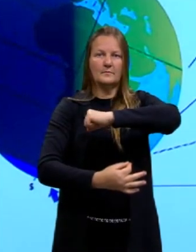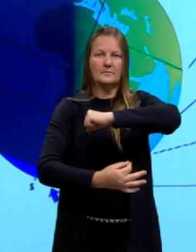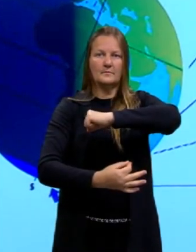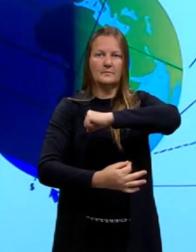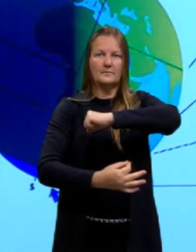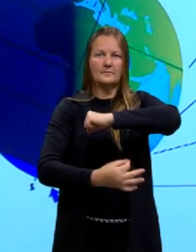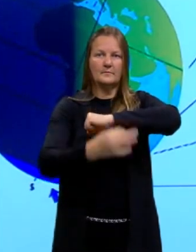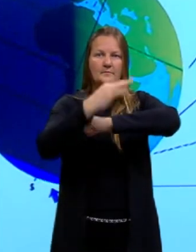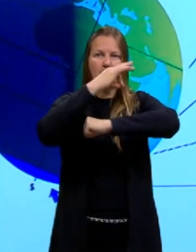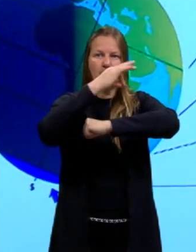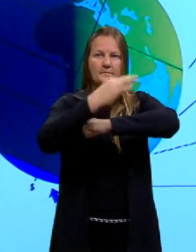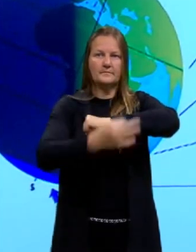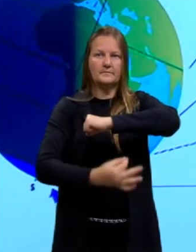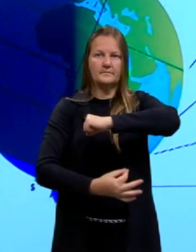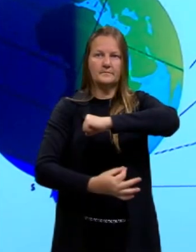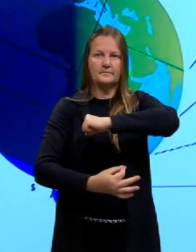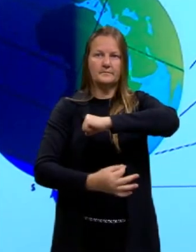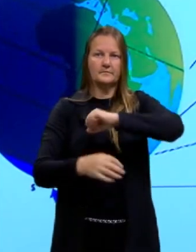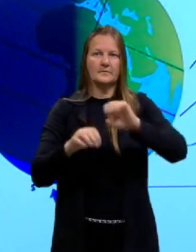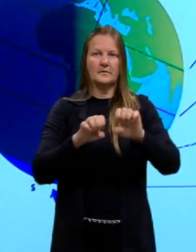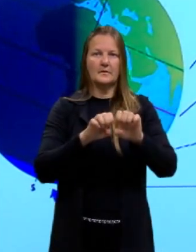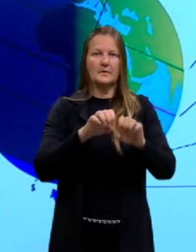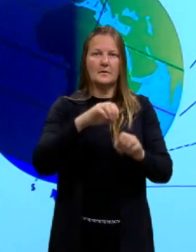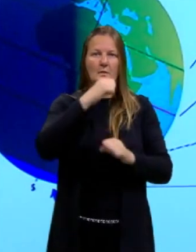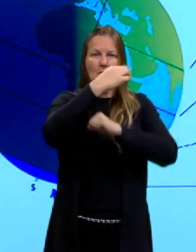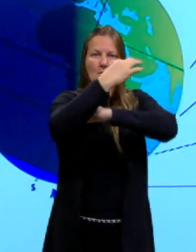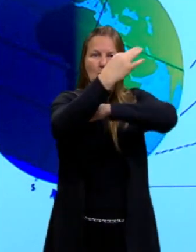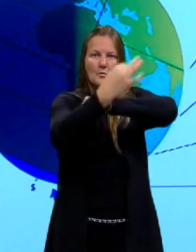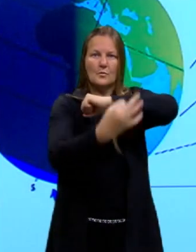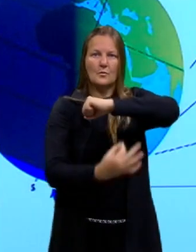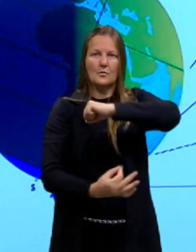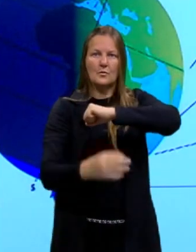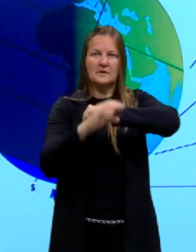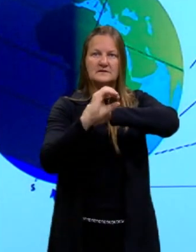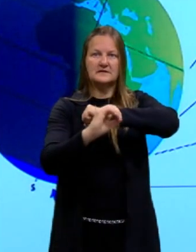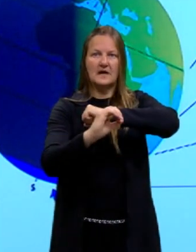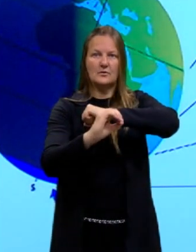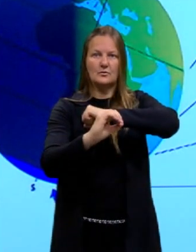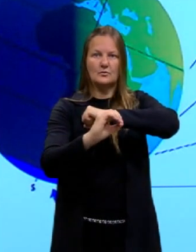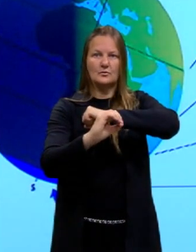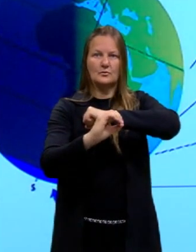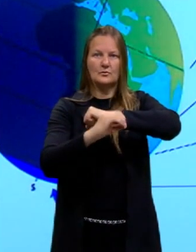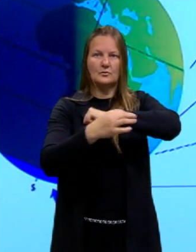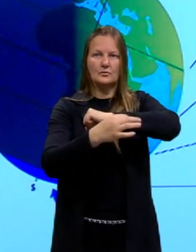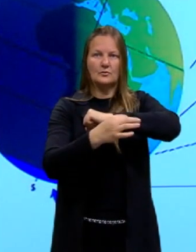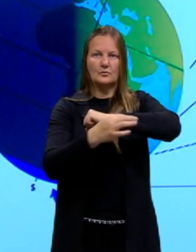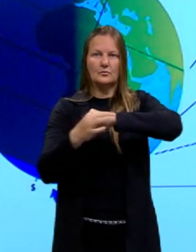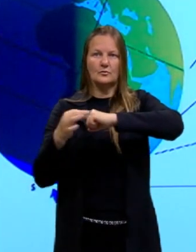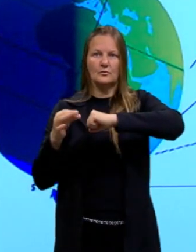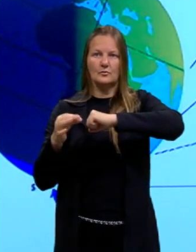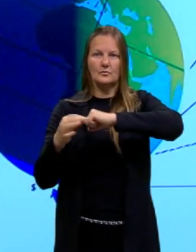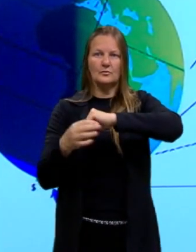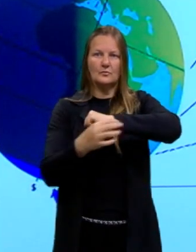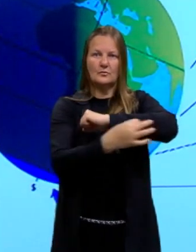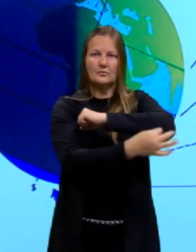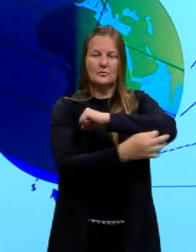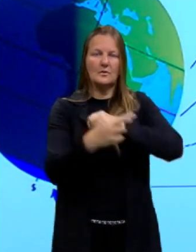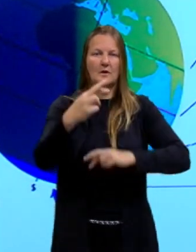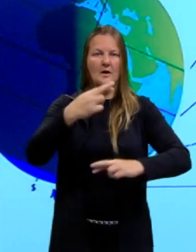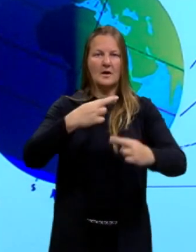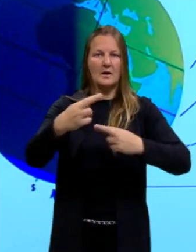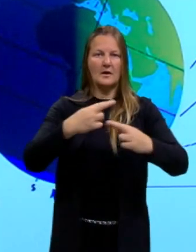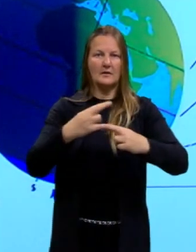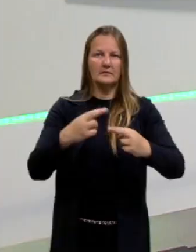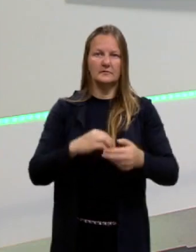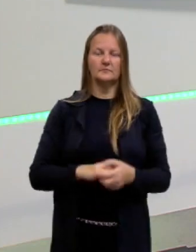longitude, é o meridiano de Greenwich, e aí a gente acaba colocando essa relação, tá, gurizada? Eu trago aqui